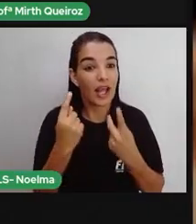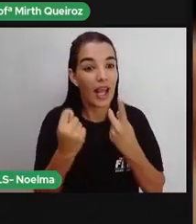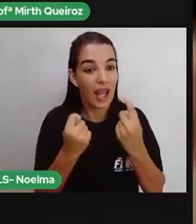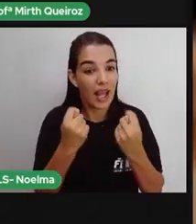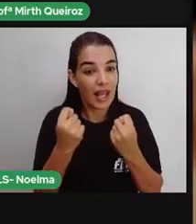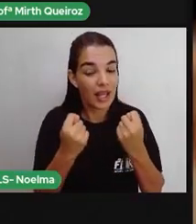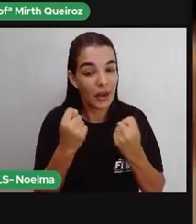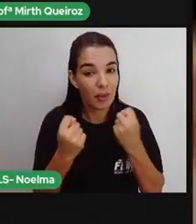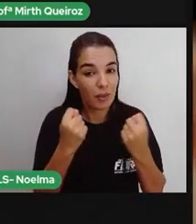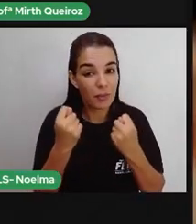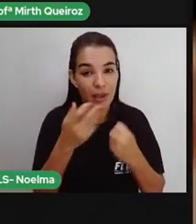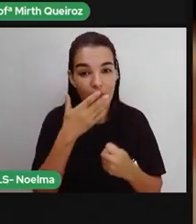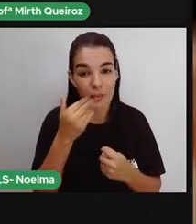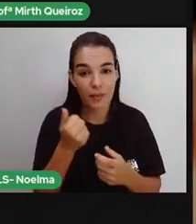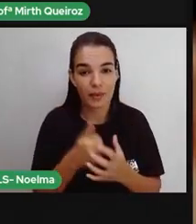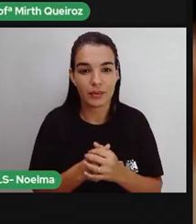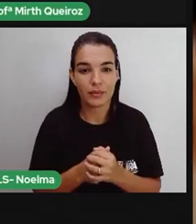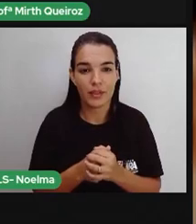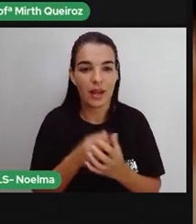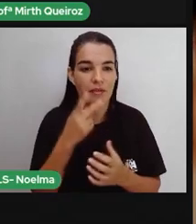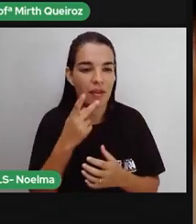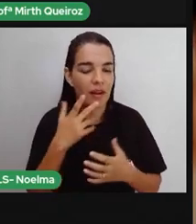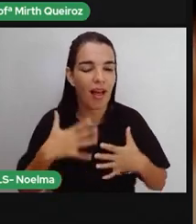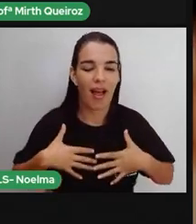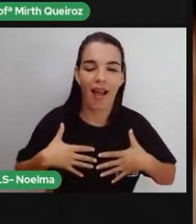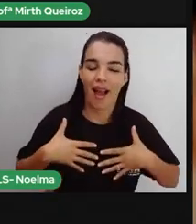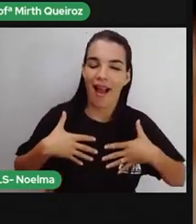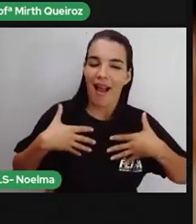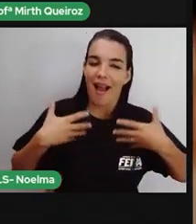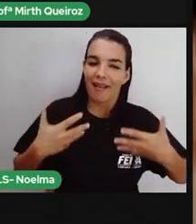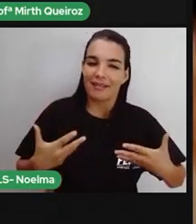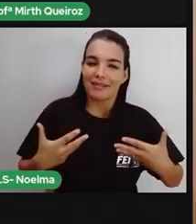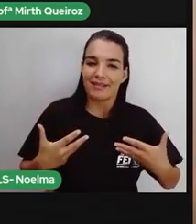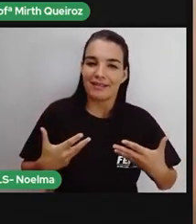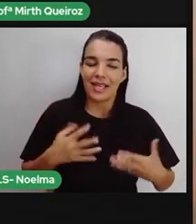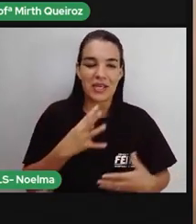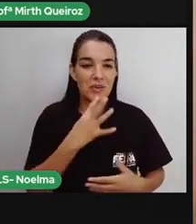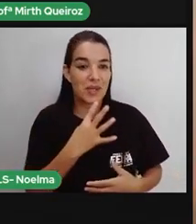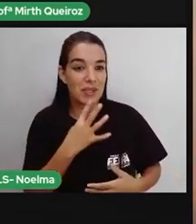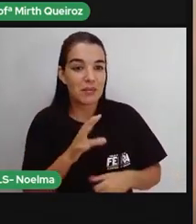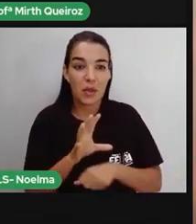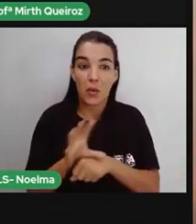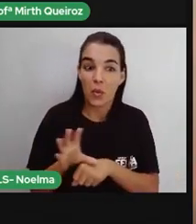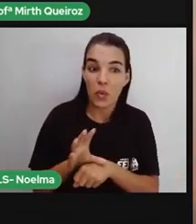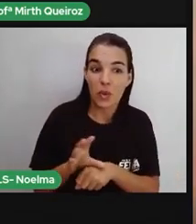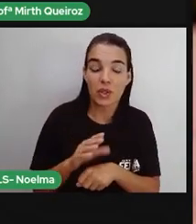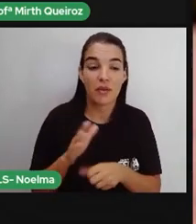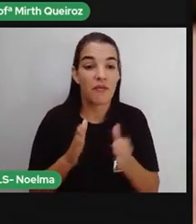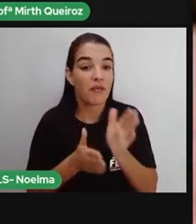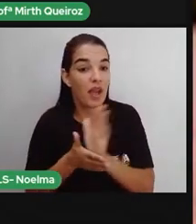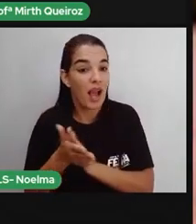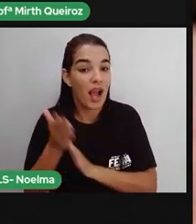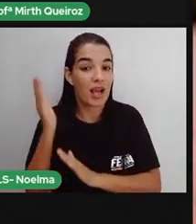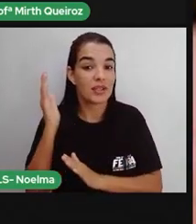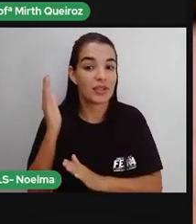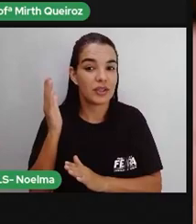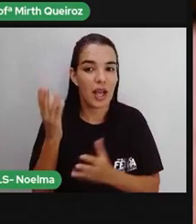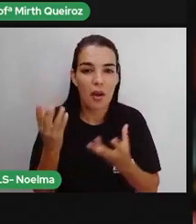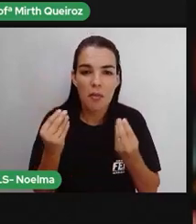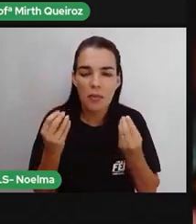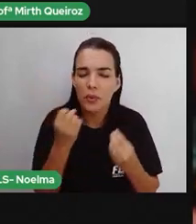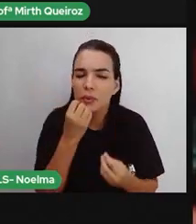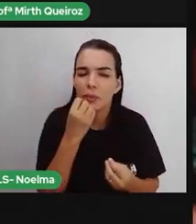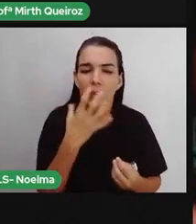Houve muito ganho na autoestima, nos conhecimentos, em cursos, viagens. E para mim, é muito gratificante.